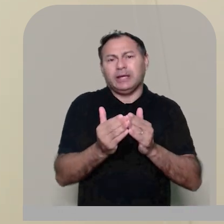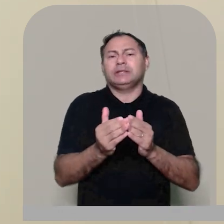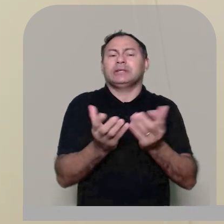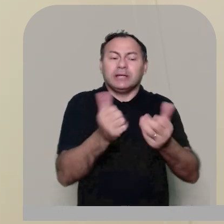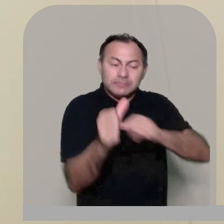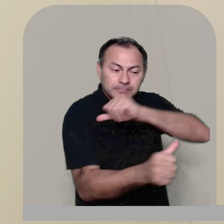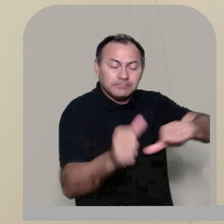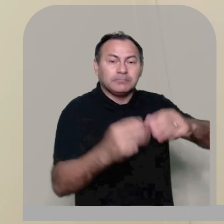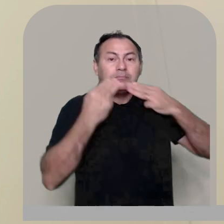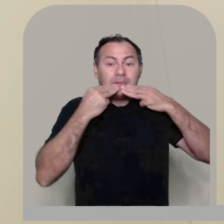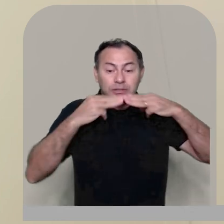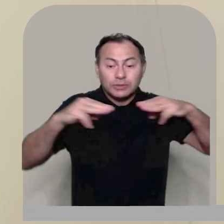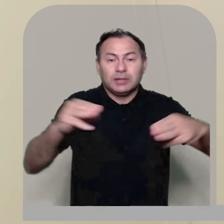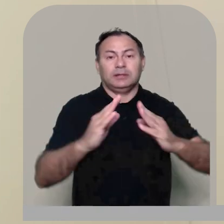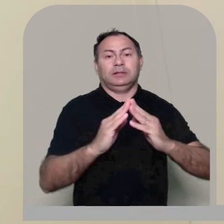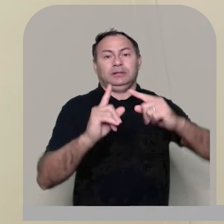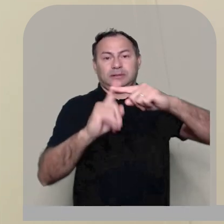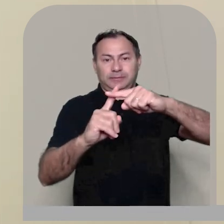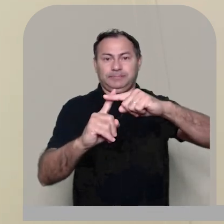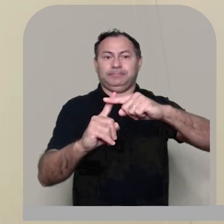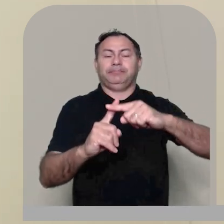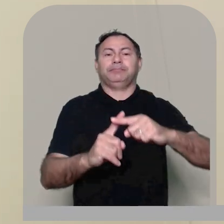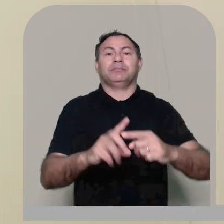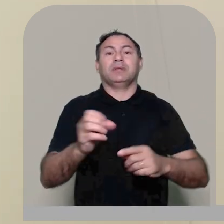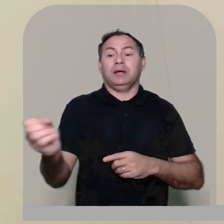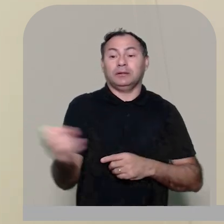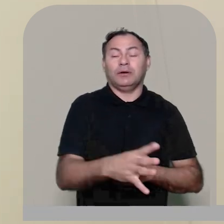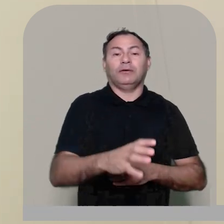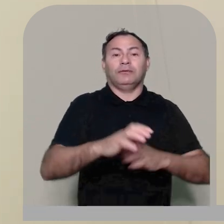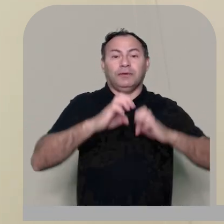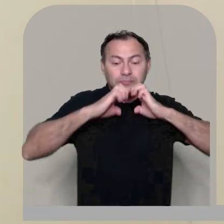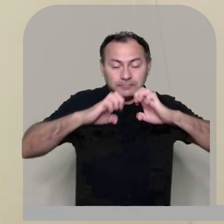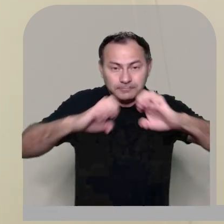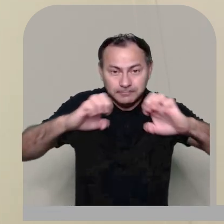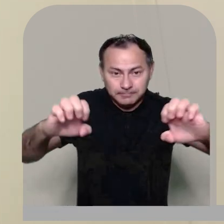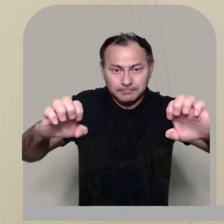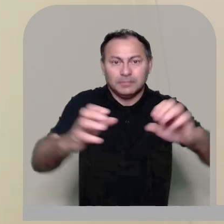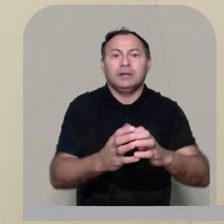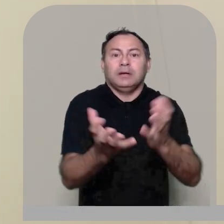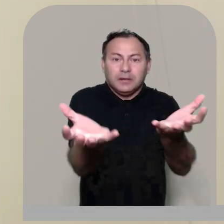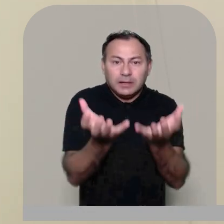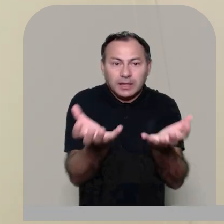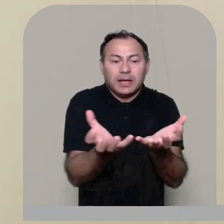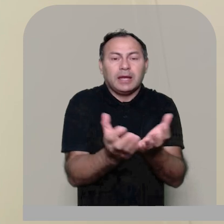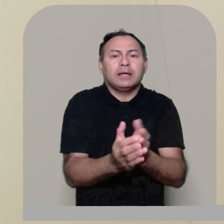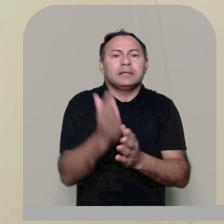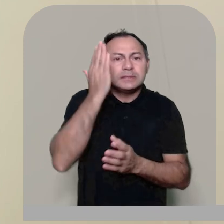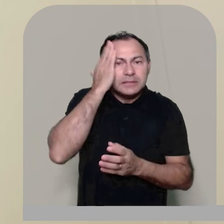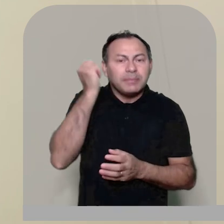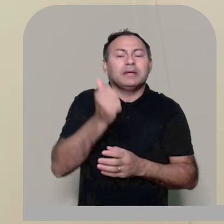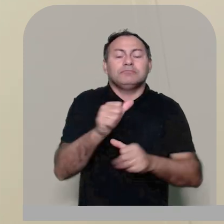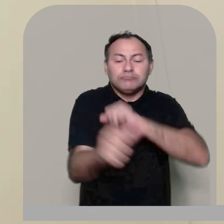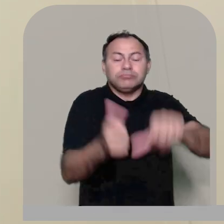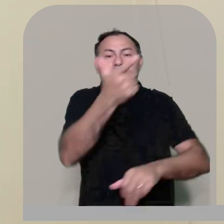transformação missionária da igreja a nova evangelização busca descobrir